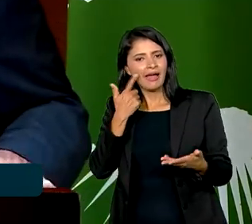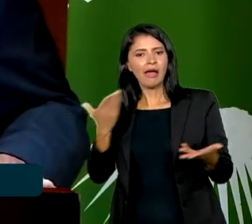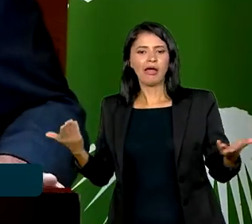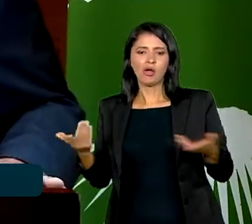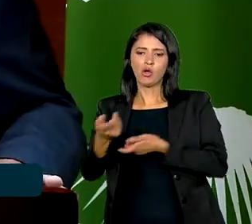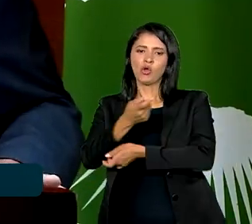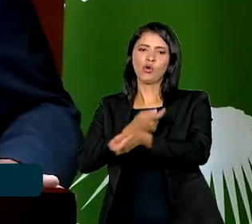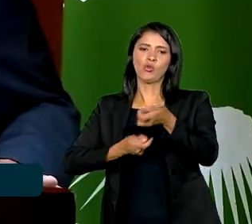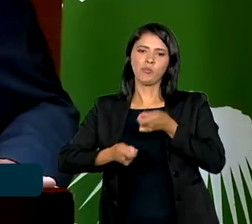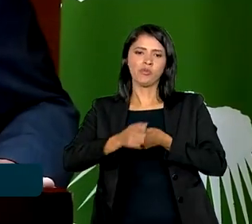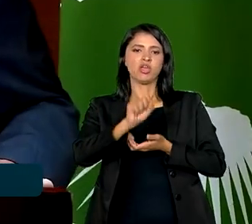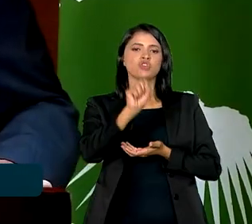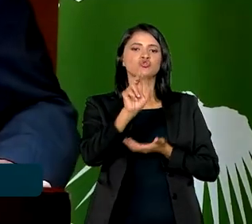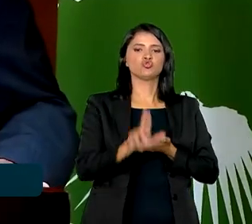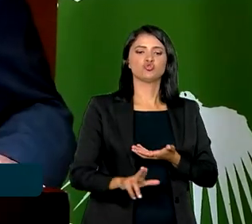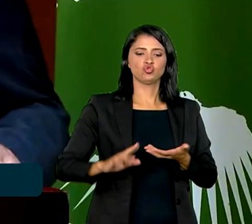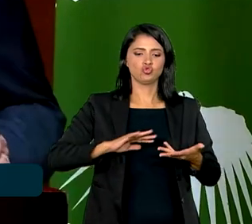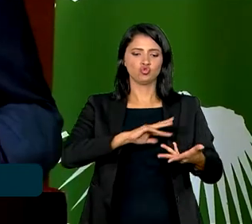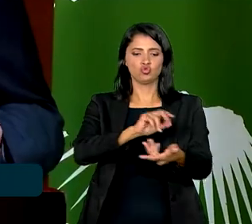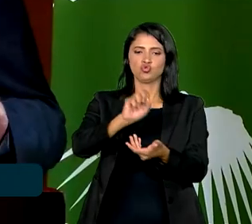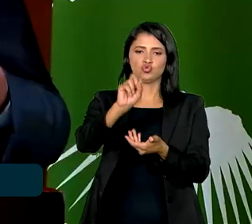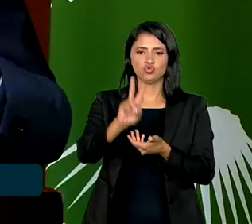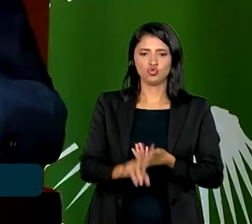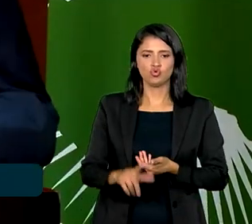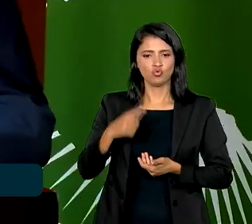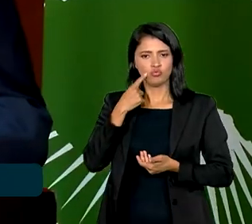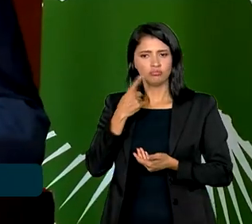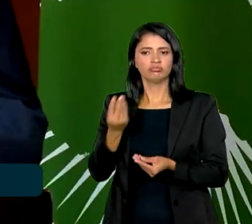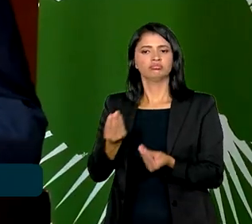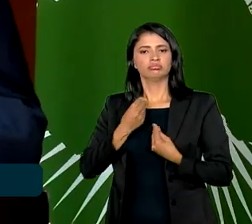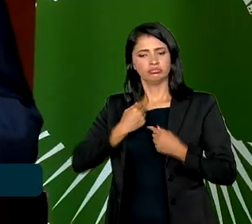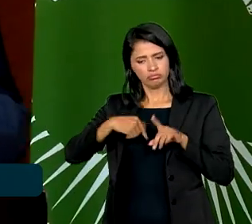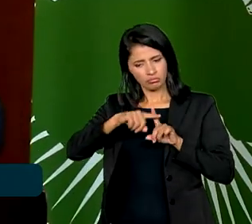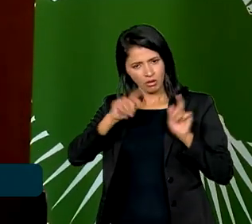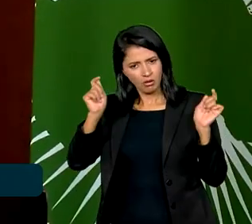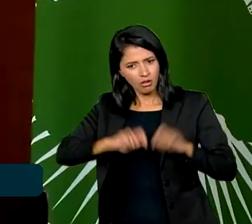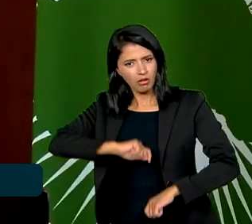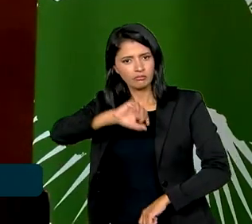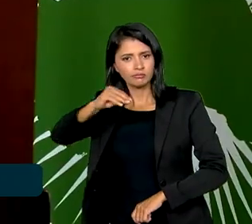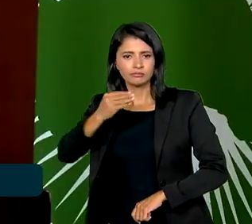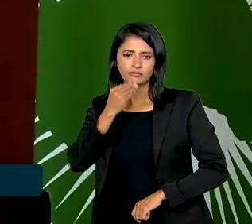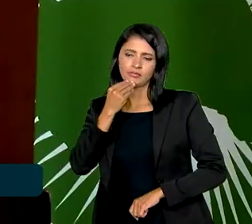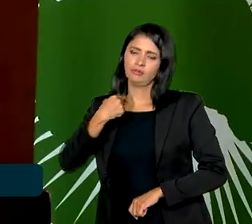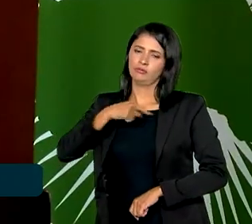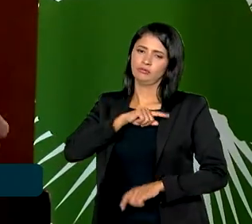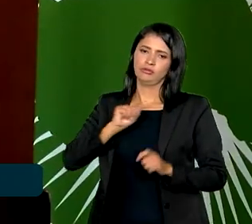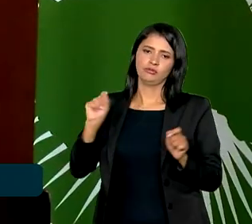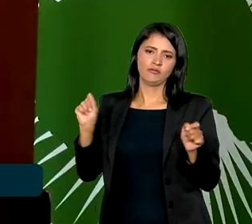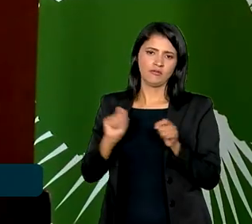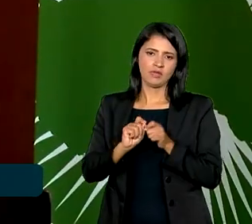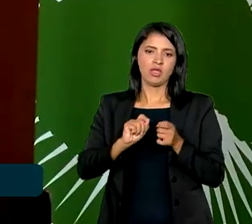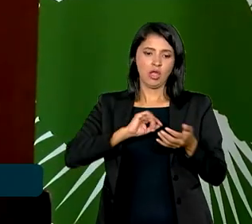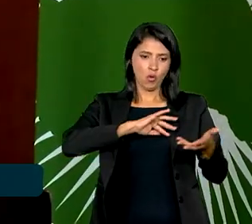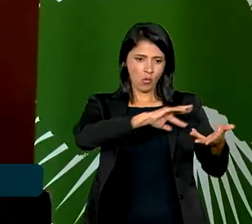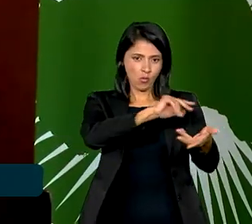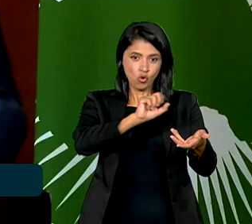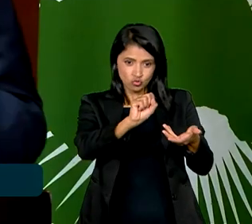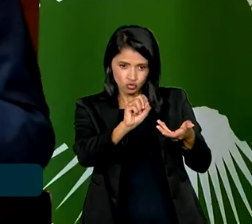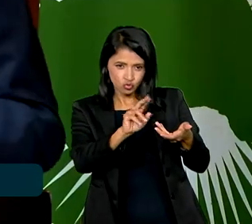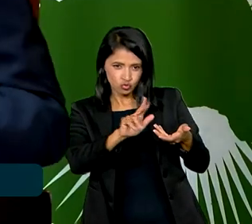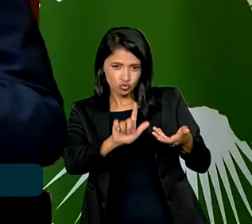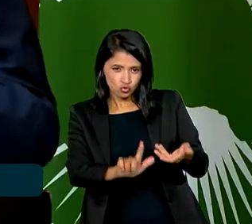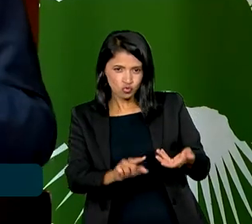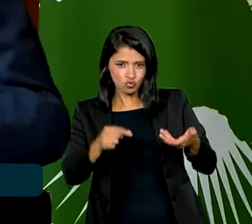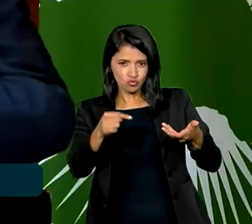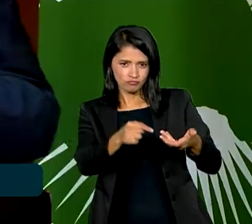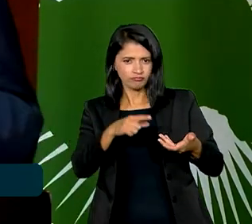economias do sul global, que queremos nos dar uma chance para que a gente faça o contigo sul global, que bem